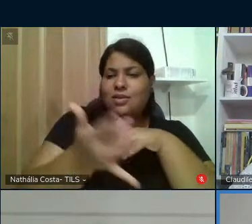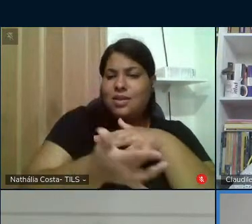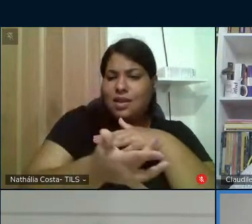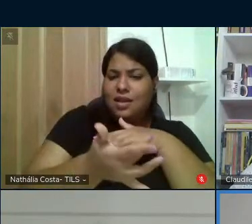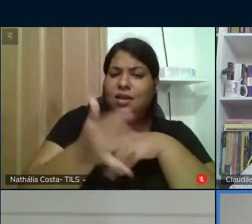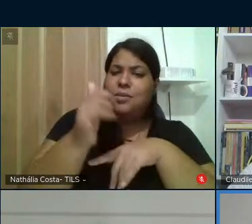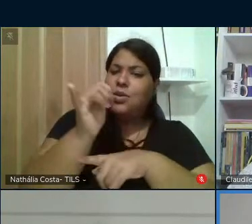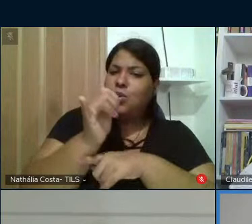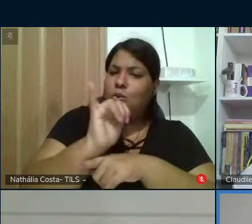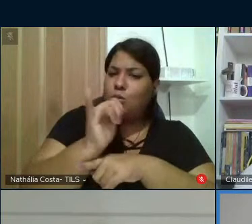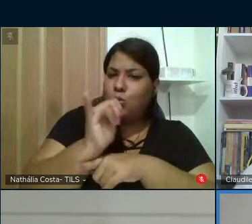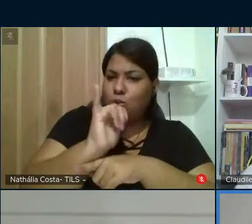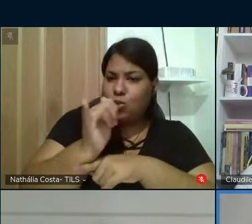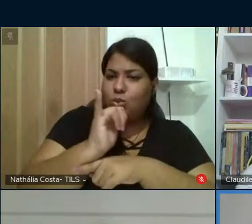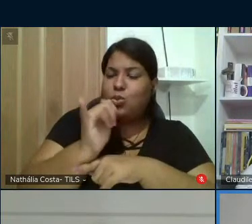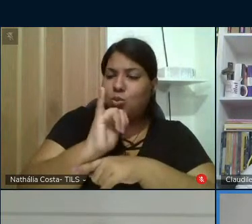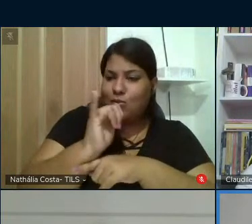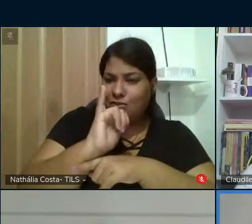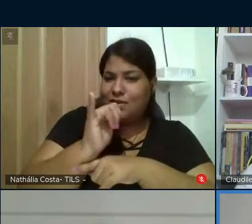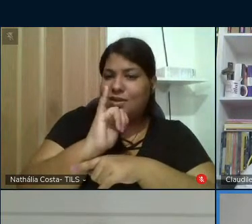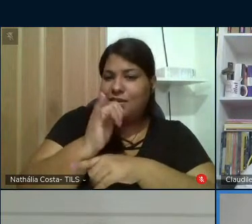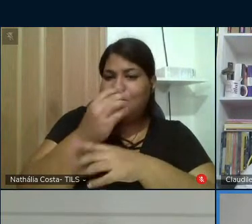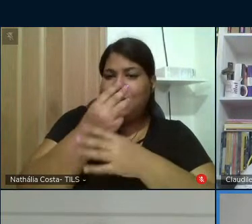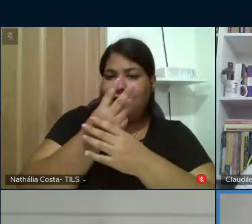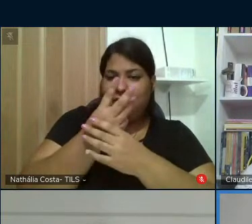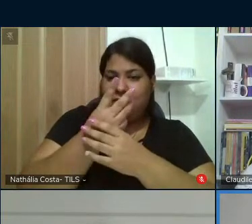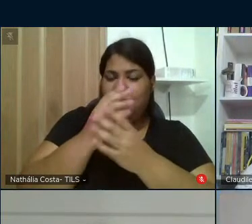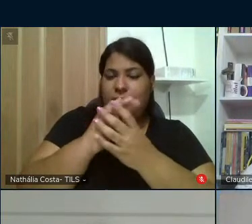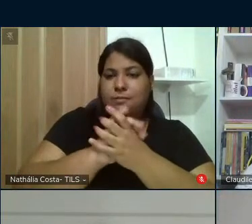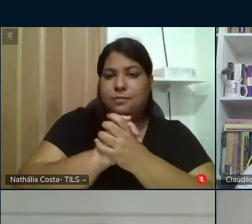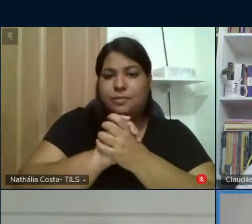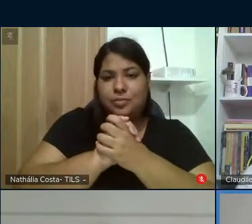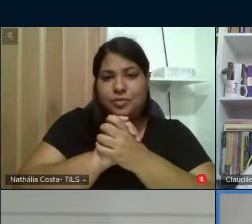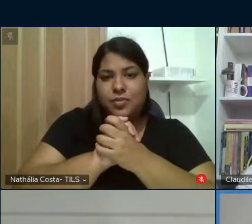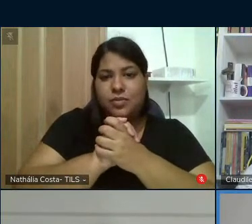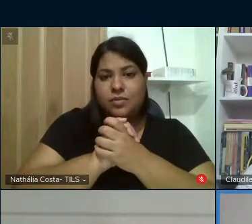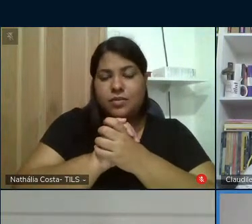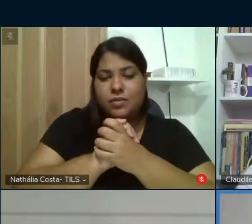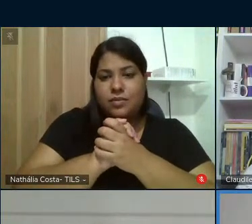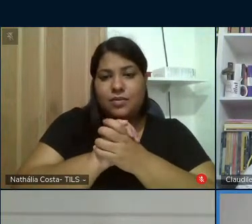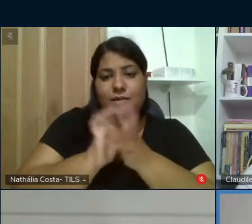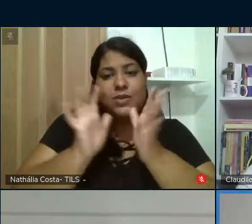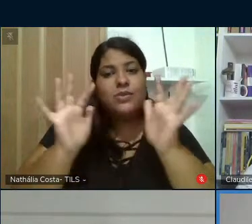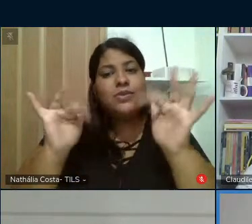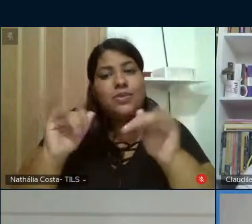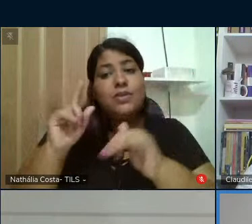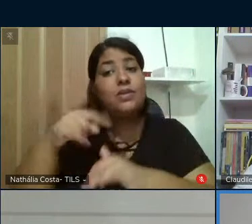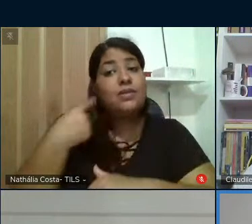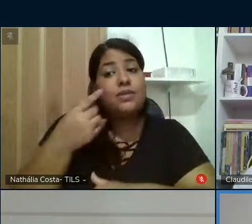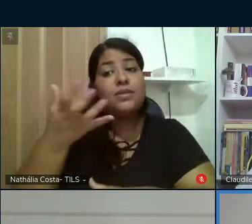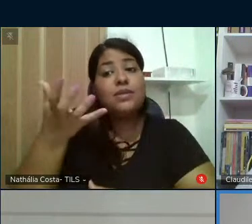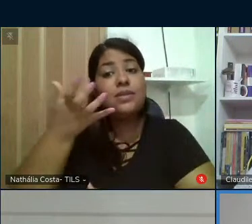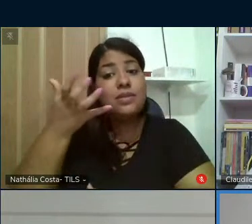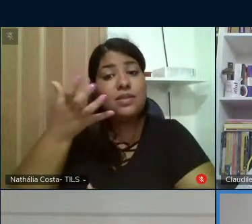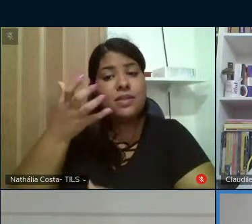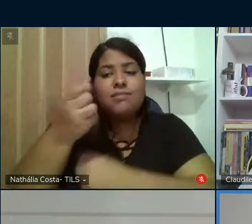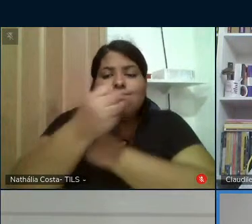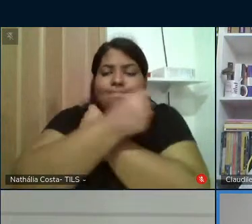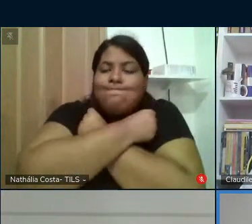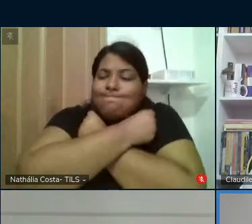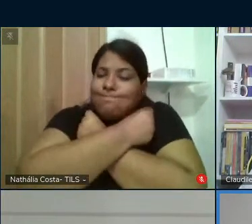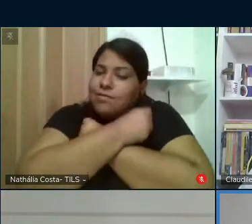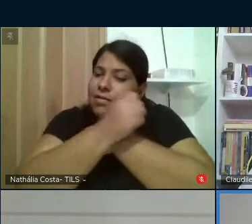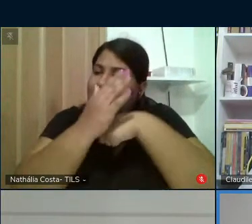pelo canal youtube da UFPR enfim né nós queremos deixar aqui um abraço